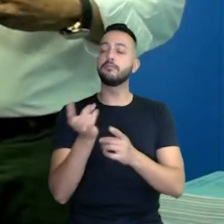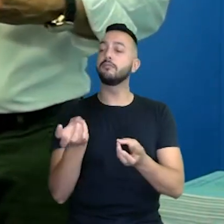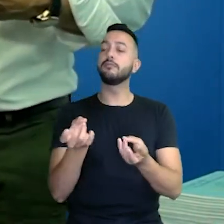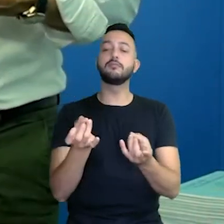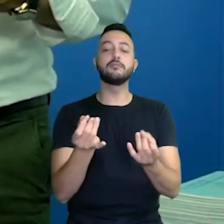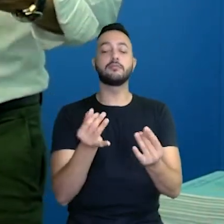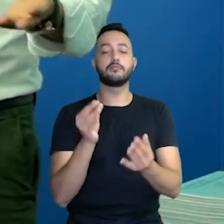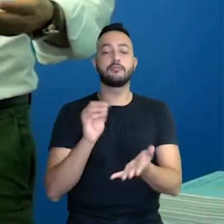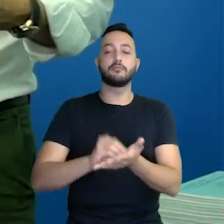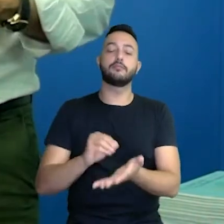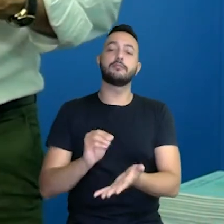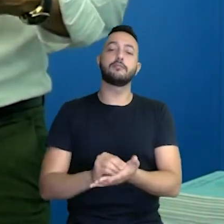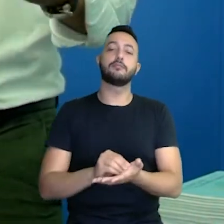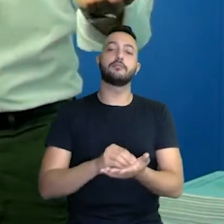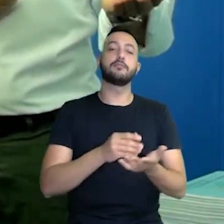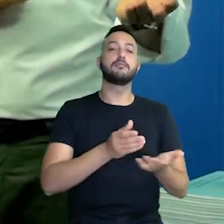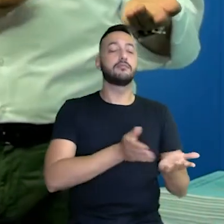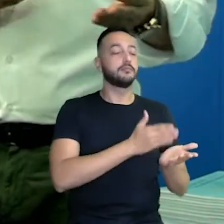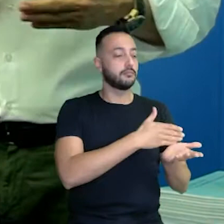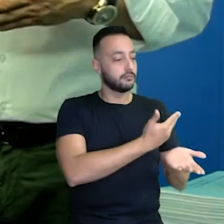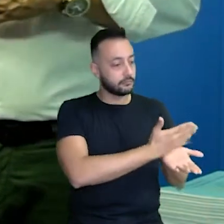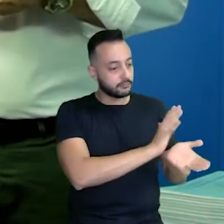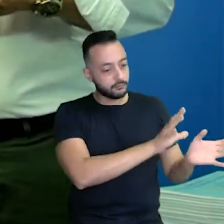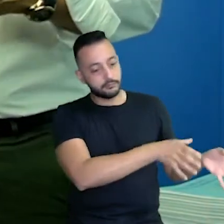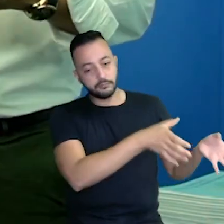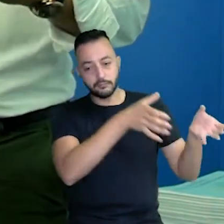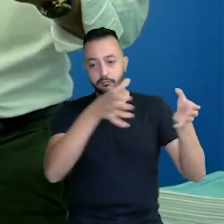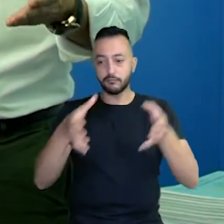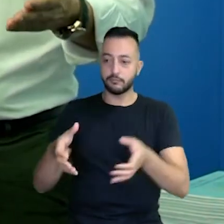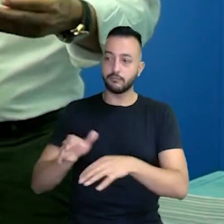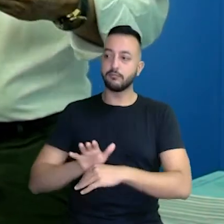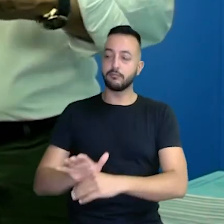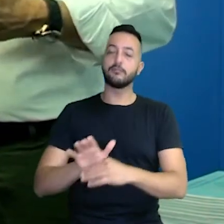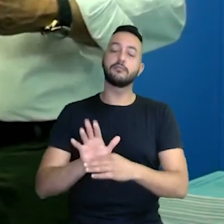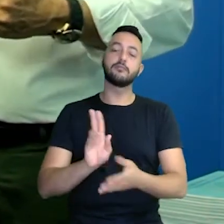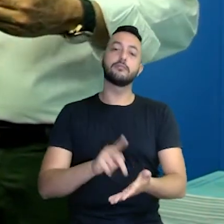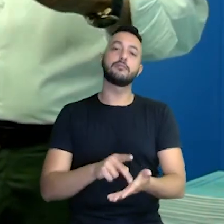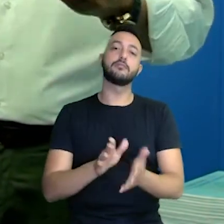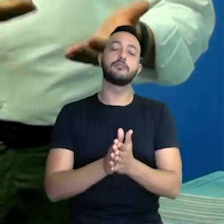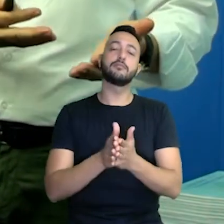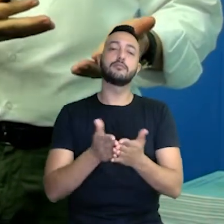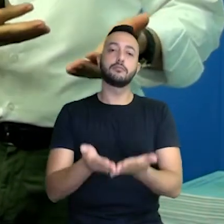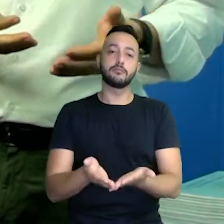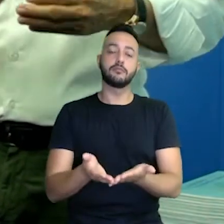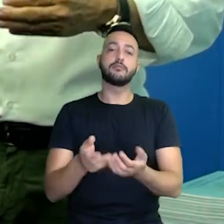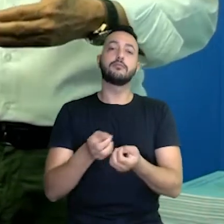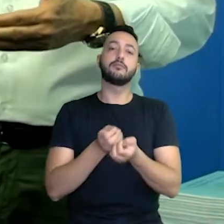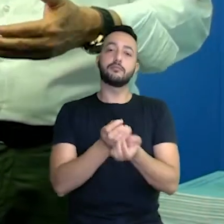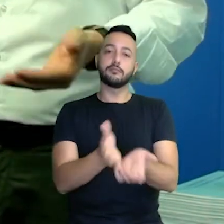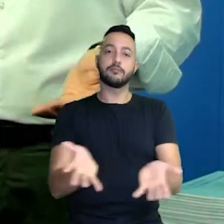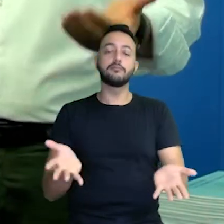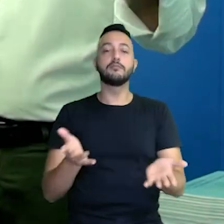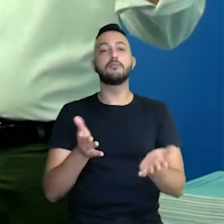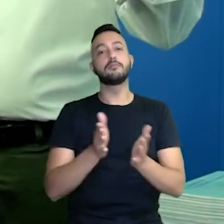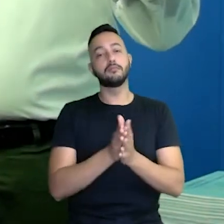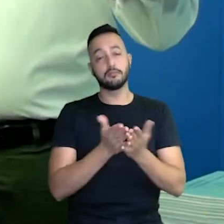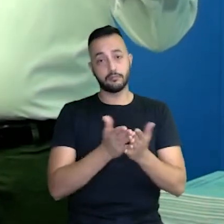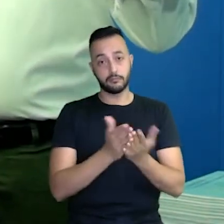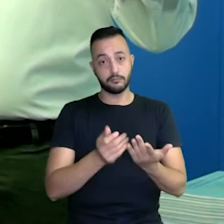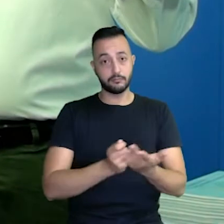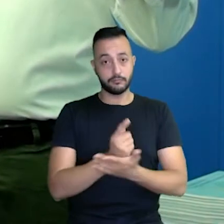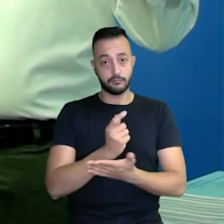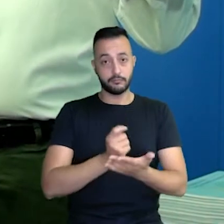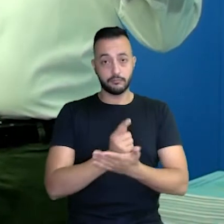deslocamento de onde sobrou, para onde está faltando, porque, na verdade, o livro didático que nós distribuímos foi um livro didático comprado